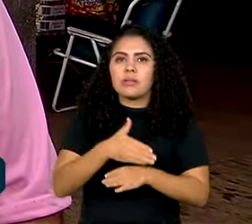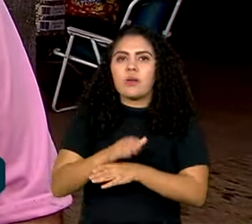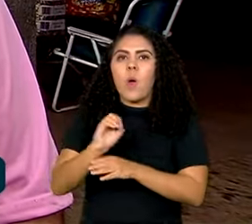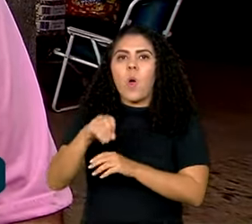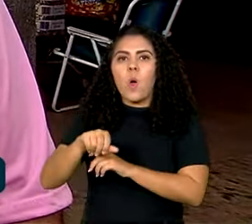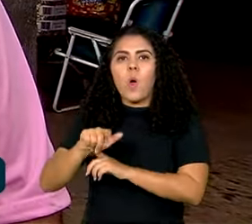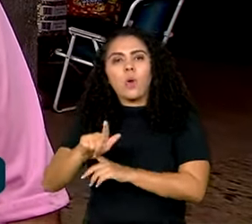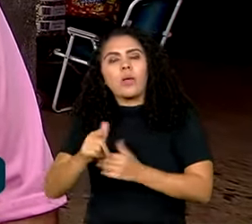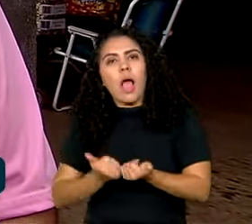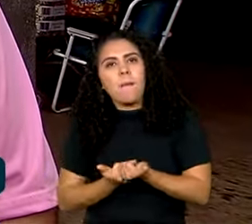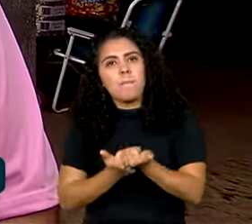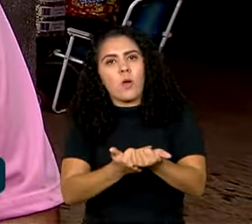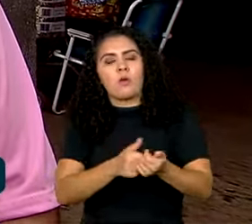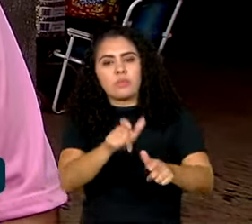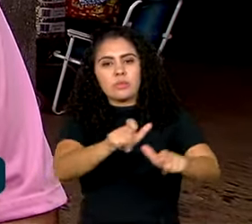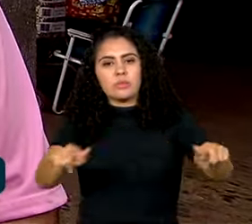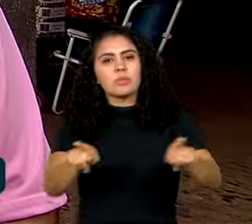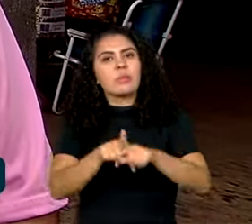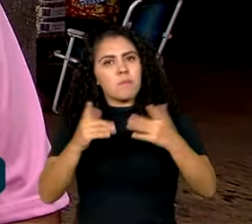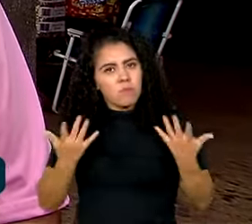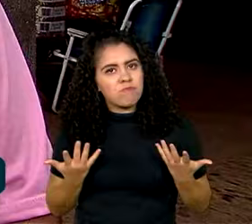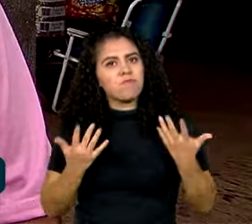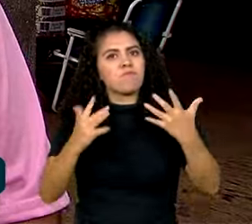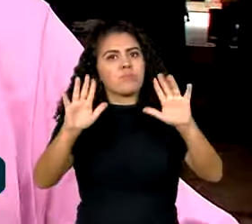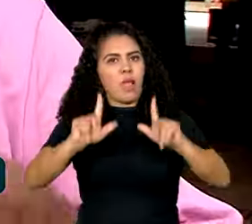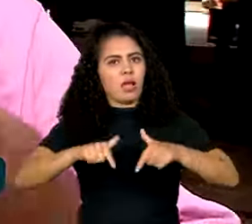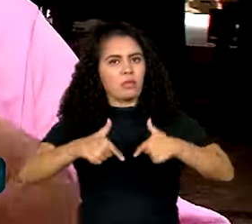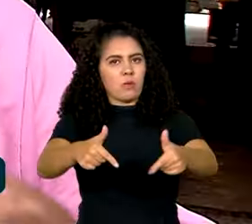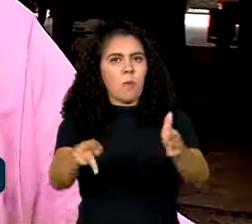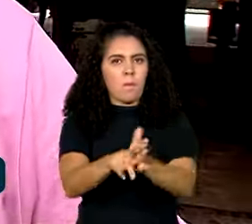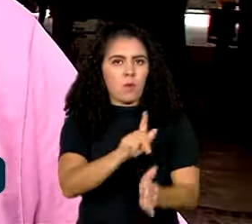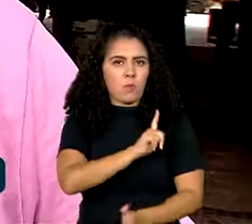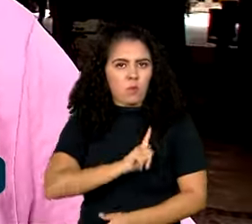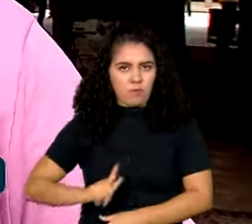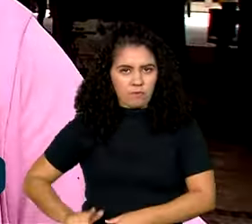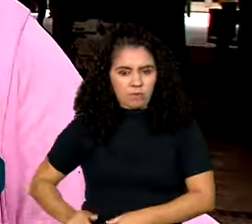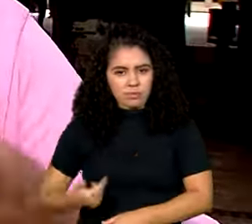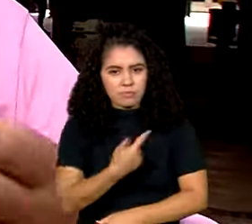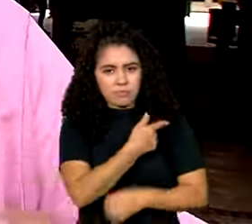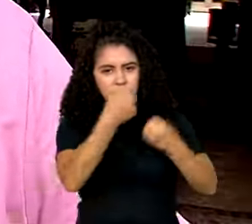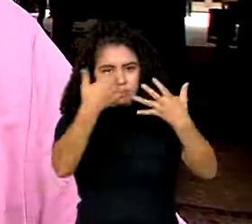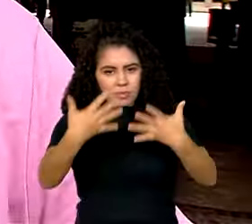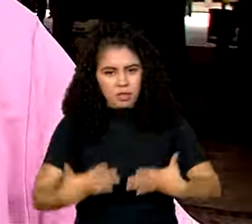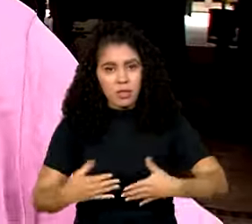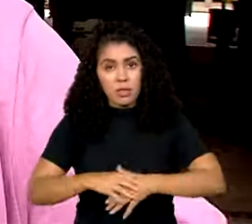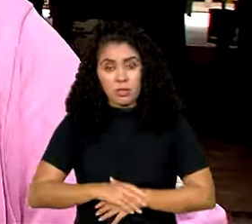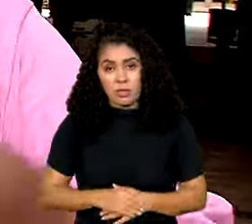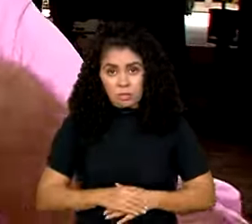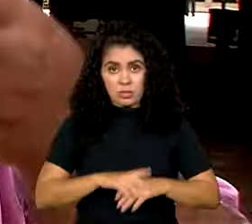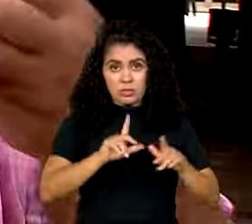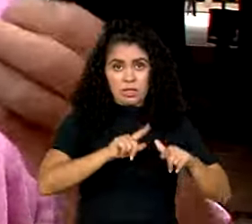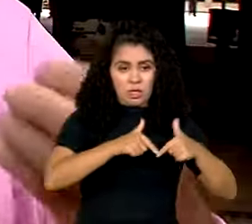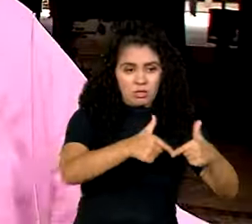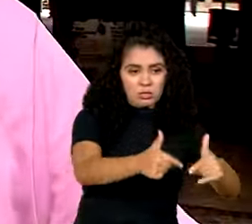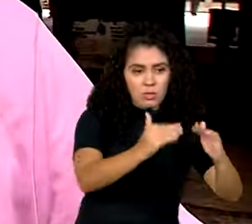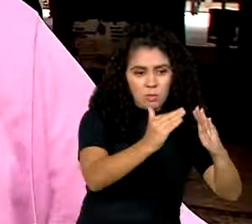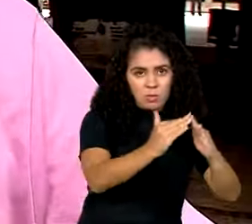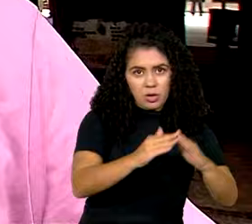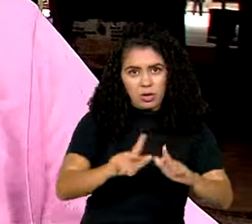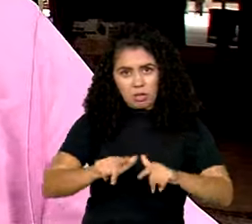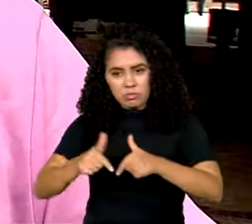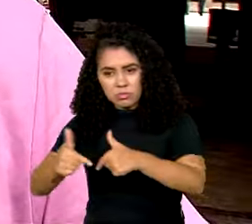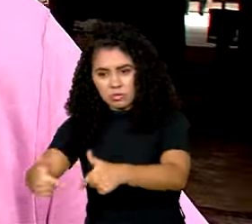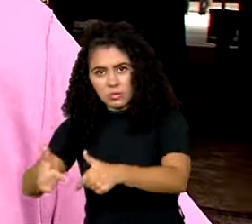vulnerável e comemora a iniciativa do governo. Quando você consegue trabalhar o eixo da moradia, o eixo do trabalho,